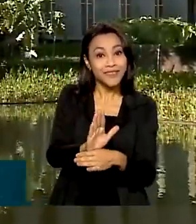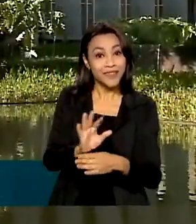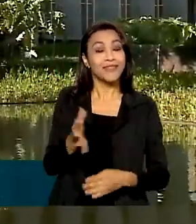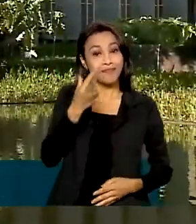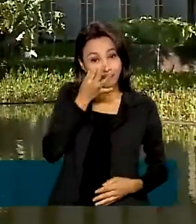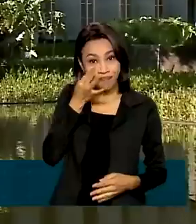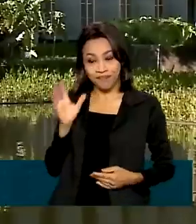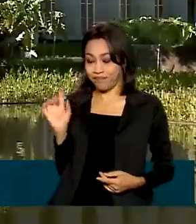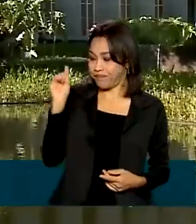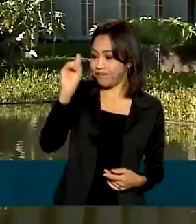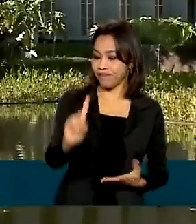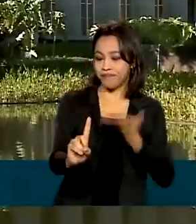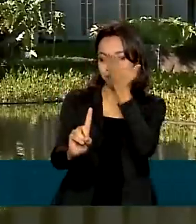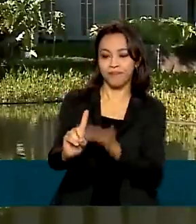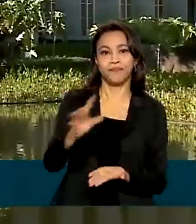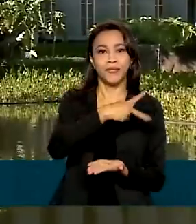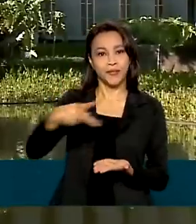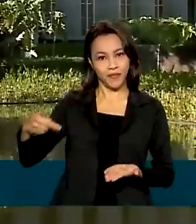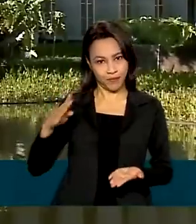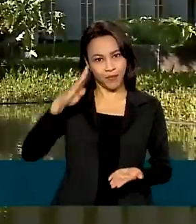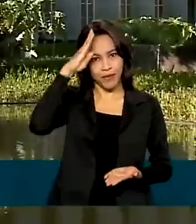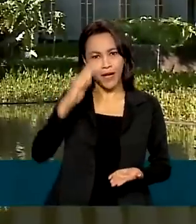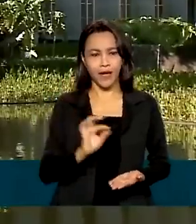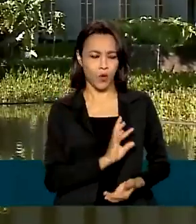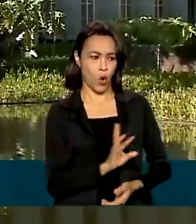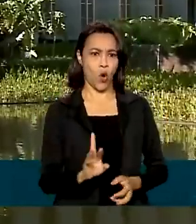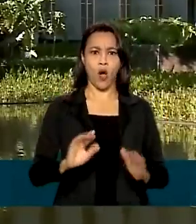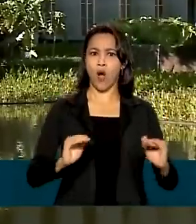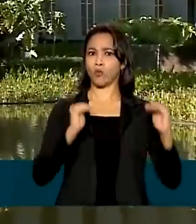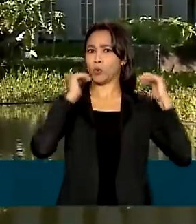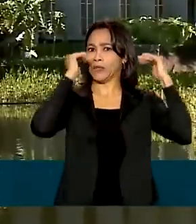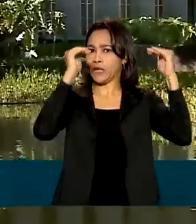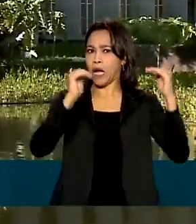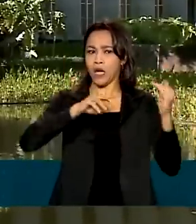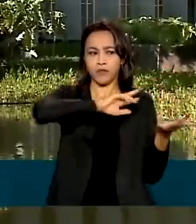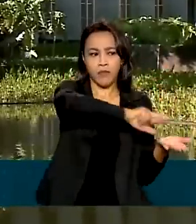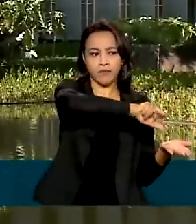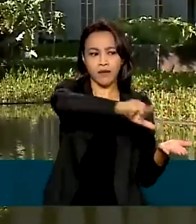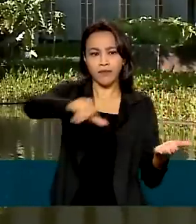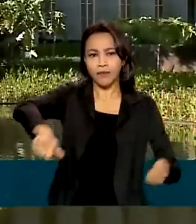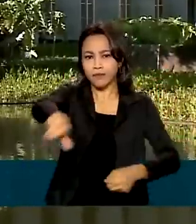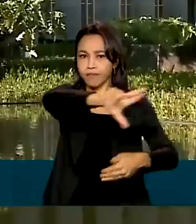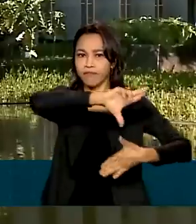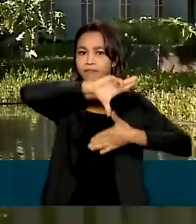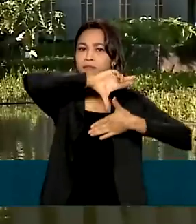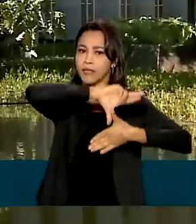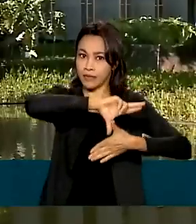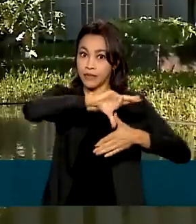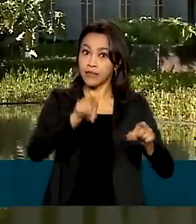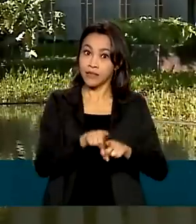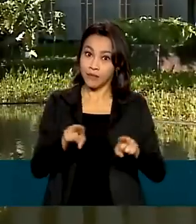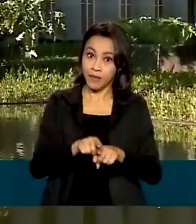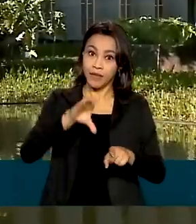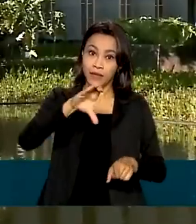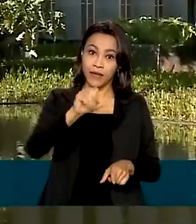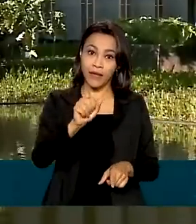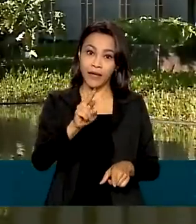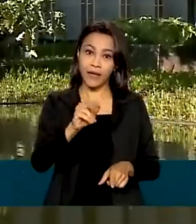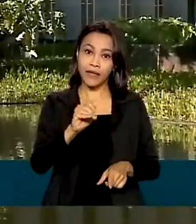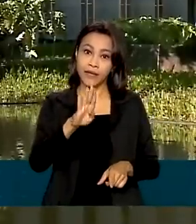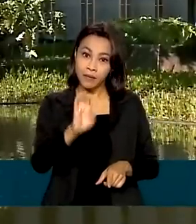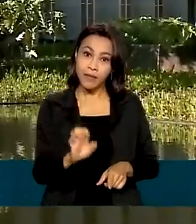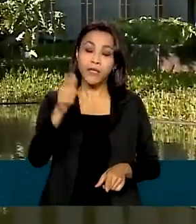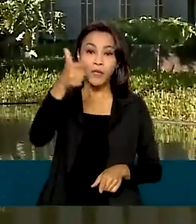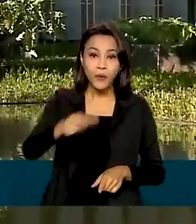do presidente Jair Bolsonaro, autoridades brasileiras, de países da América Latina e Caribe, e membros da Organização para a